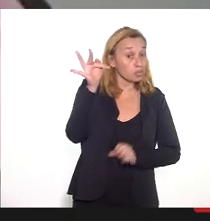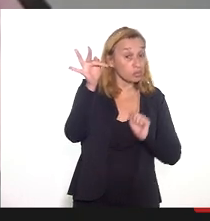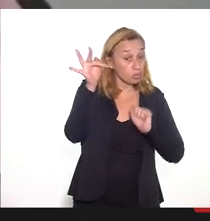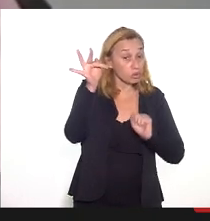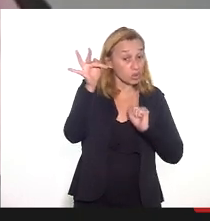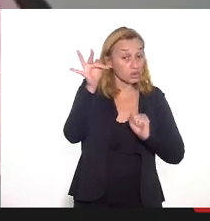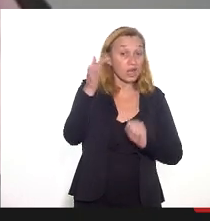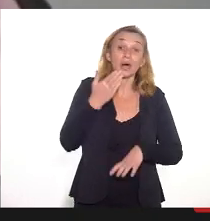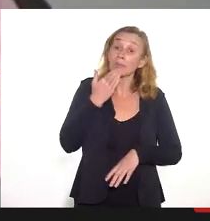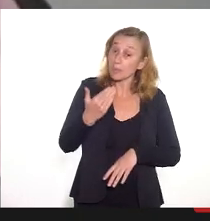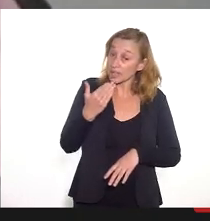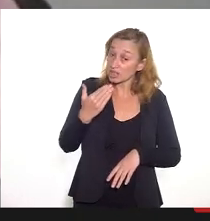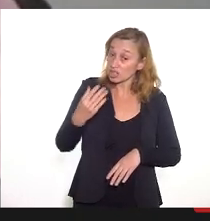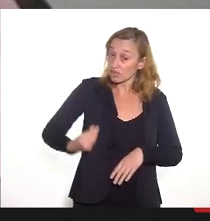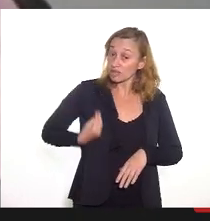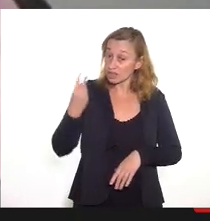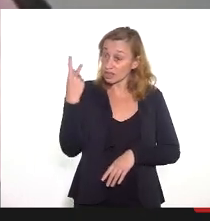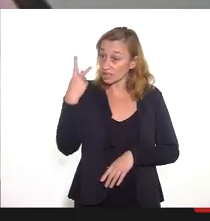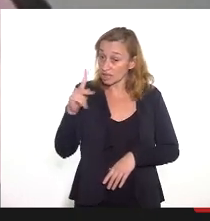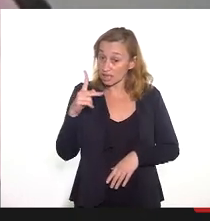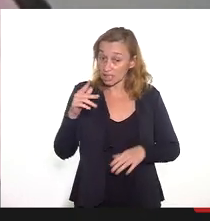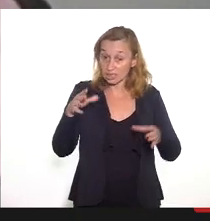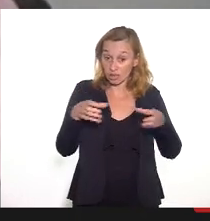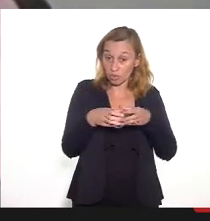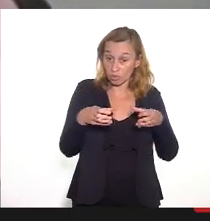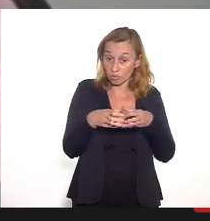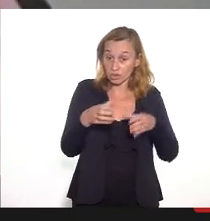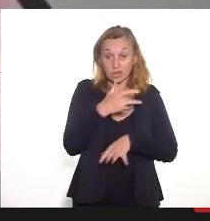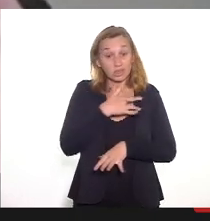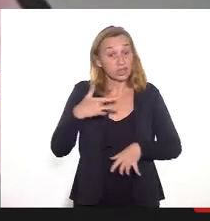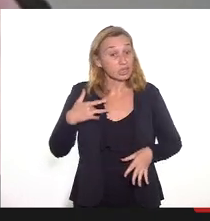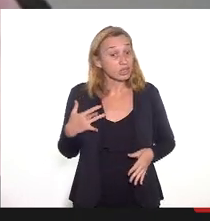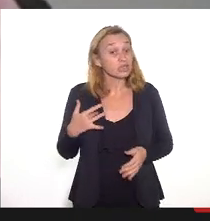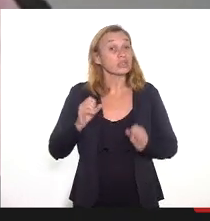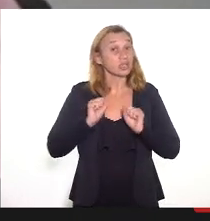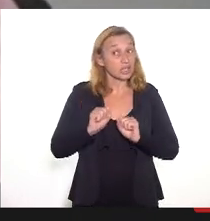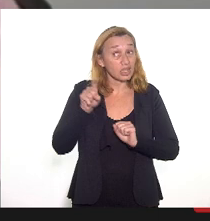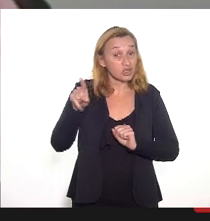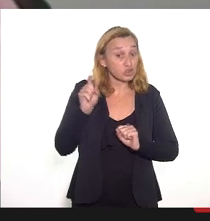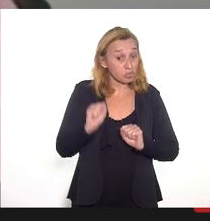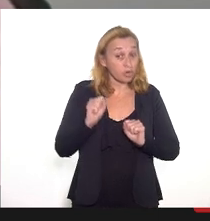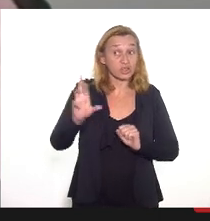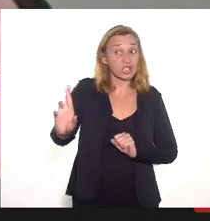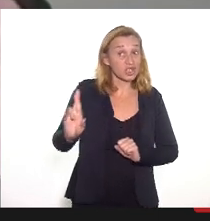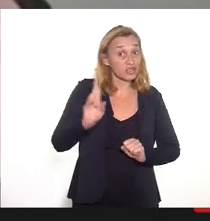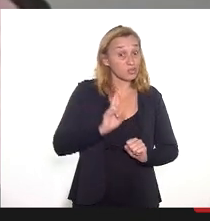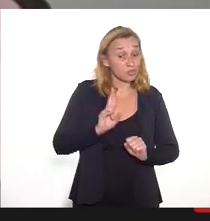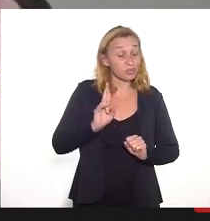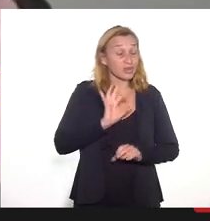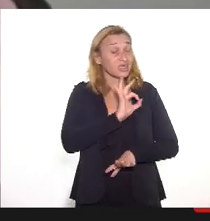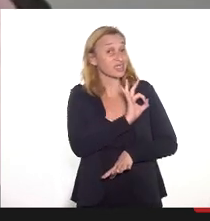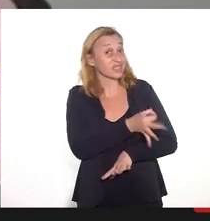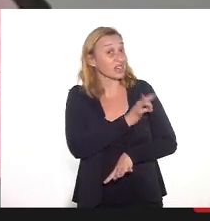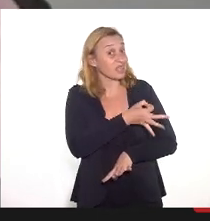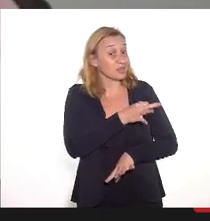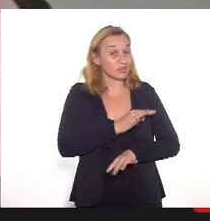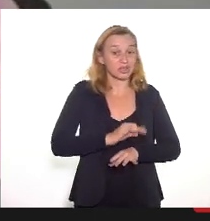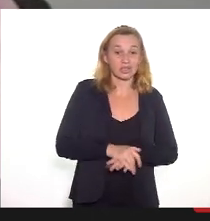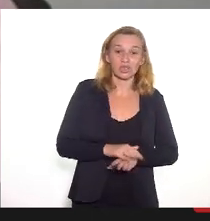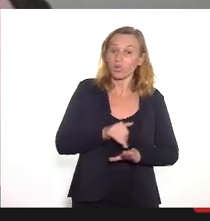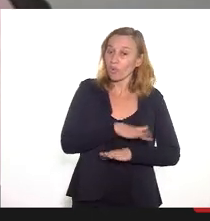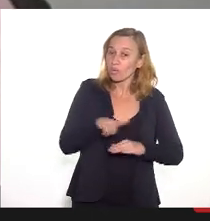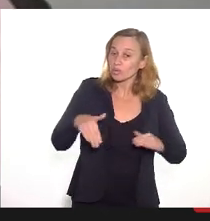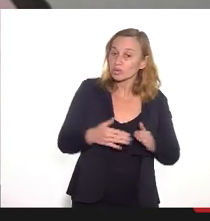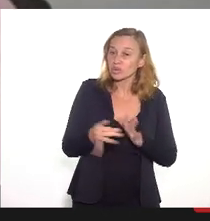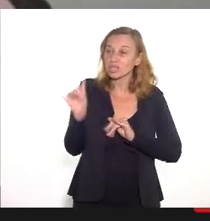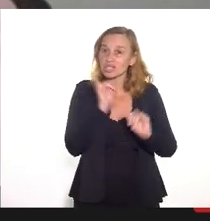solicitar a presença deles na Comissão de Saúde, para que eles possam nos responder efetivamente com todas